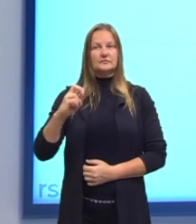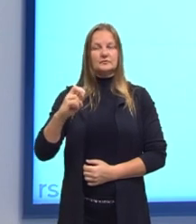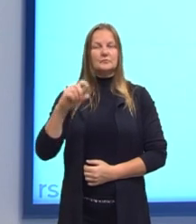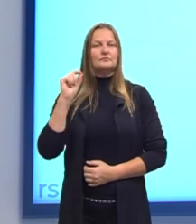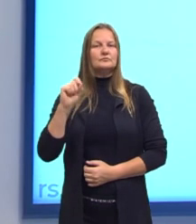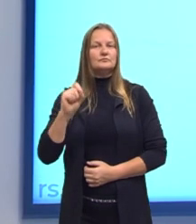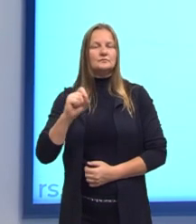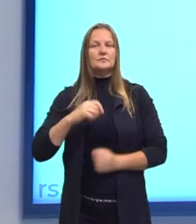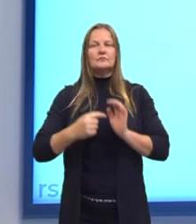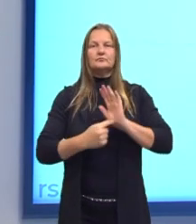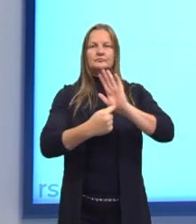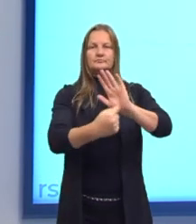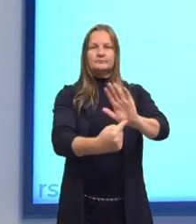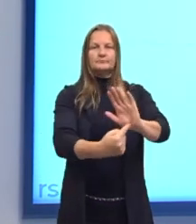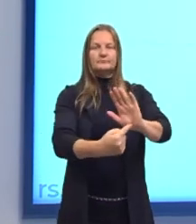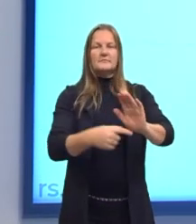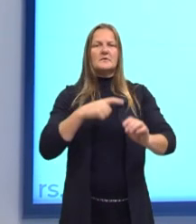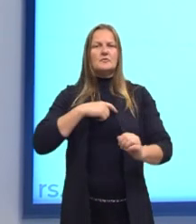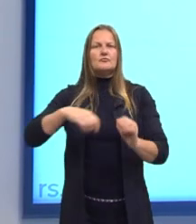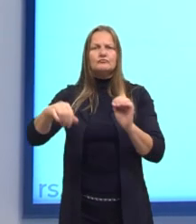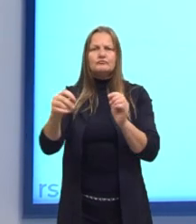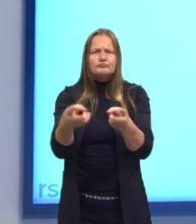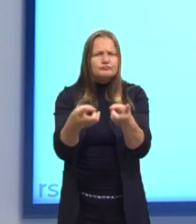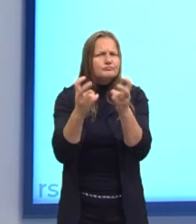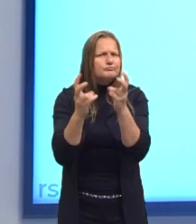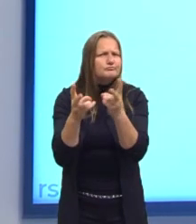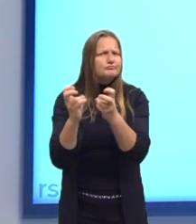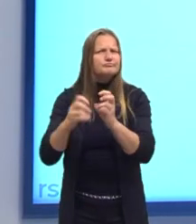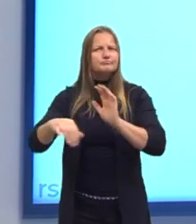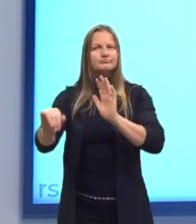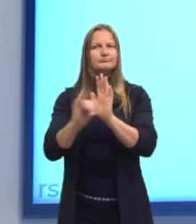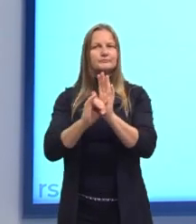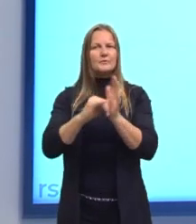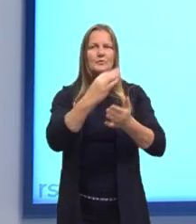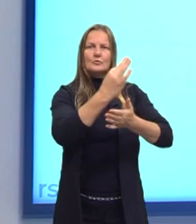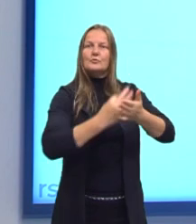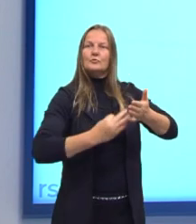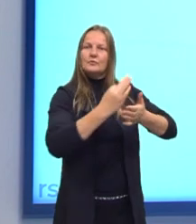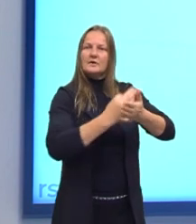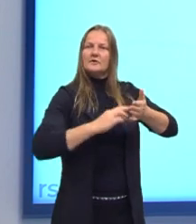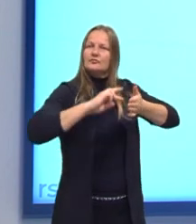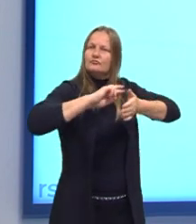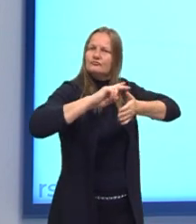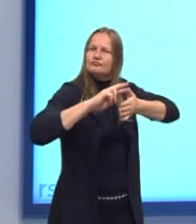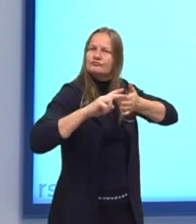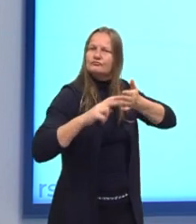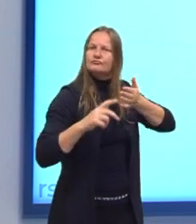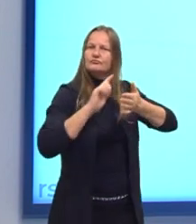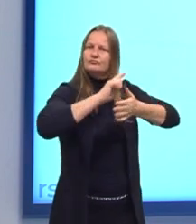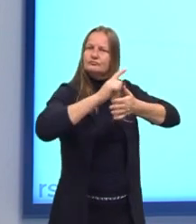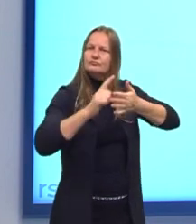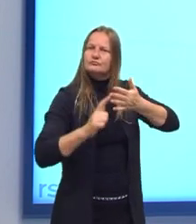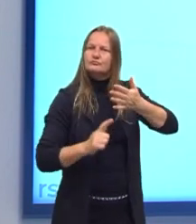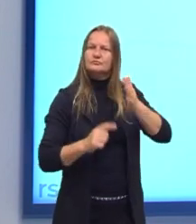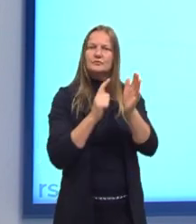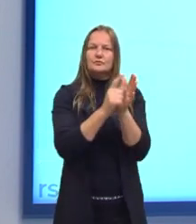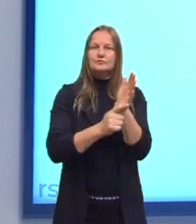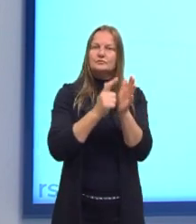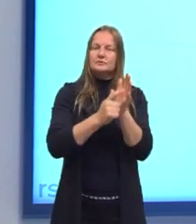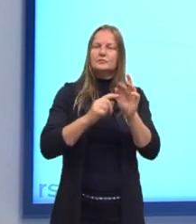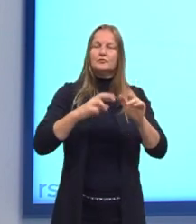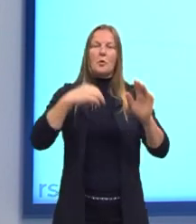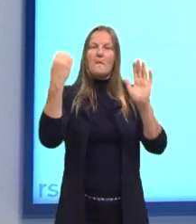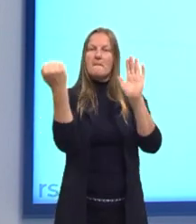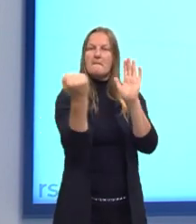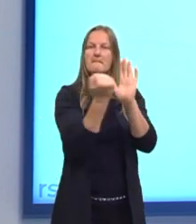nos diz o seguinte, identificar em textos de diferentes gêneros as marcas linguísticas